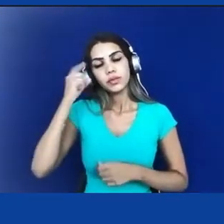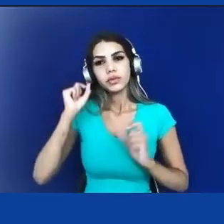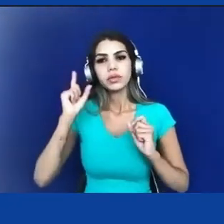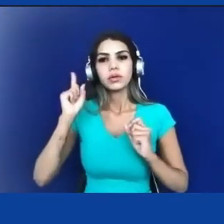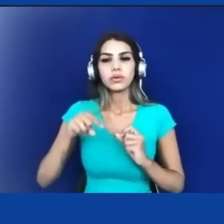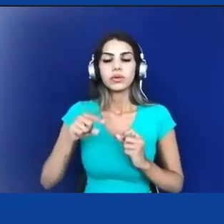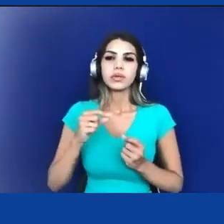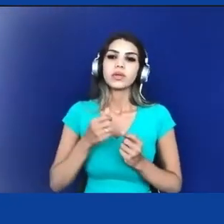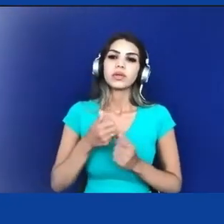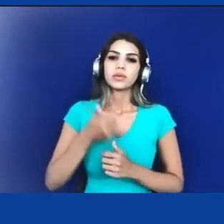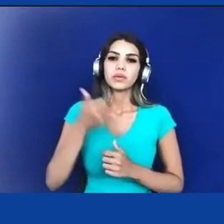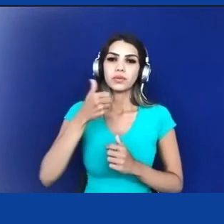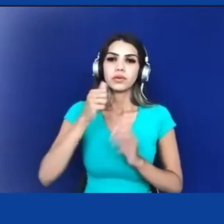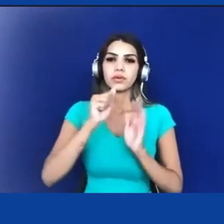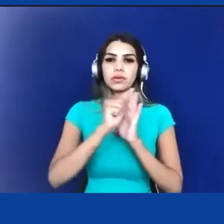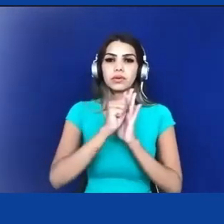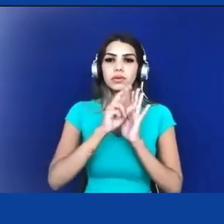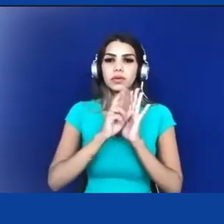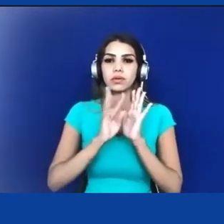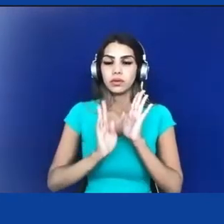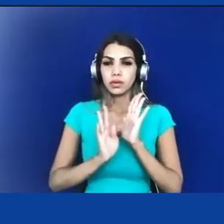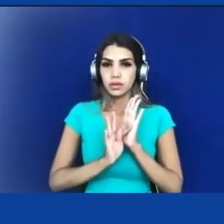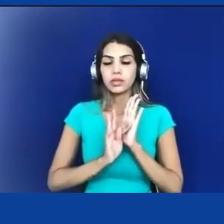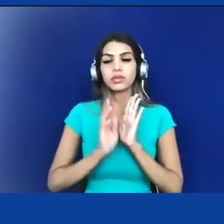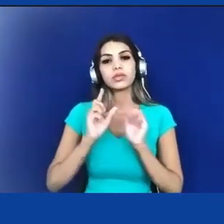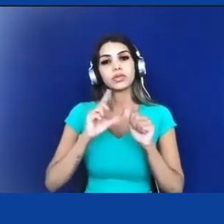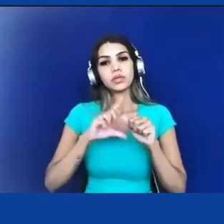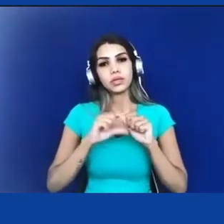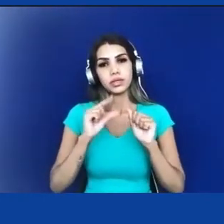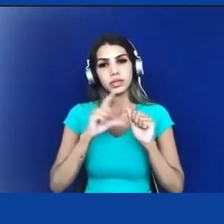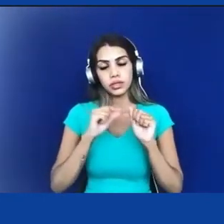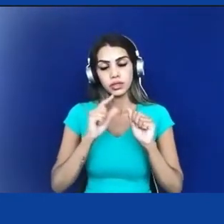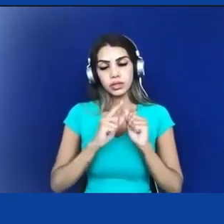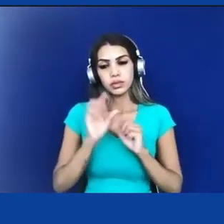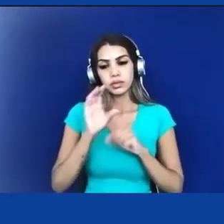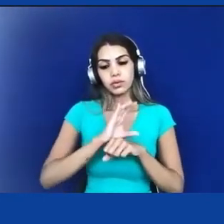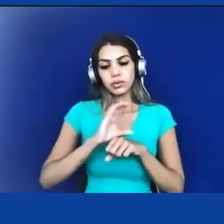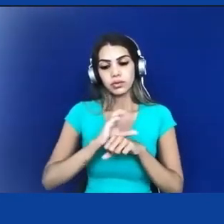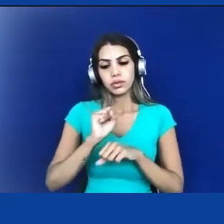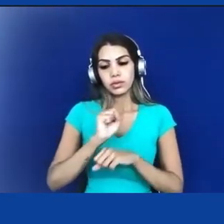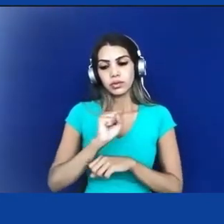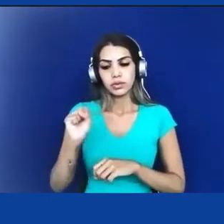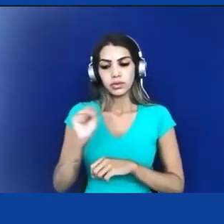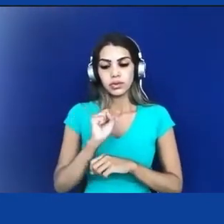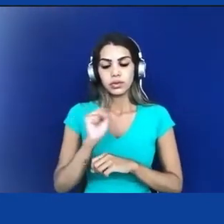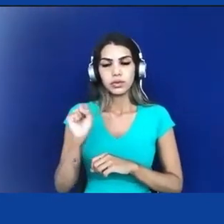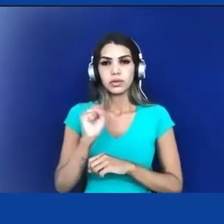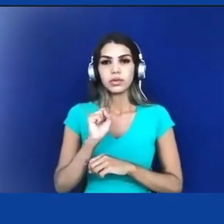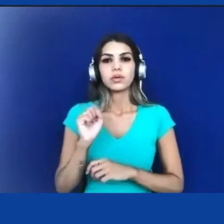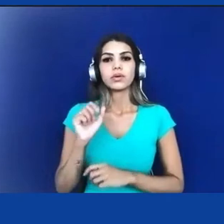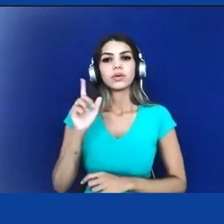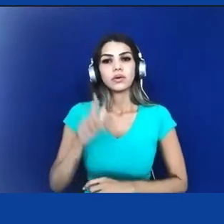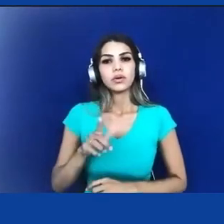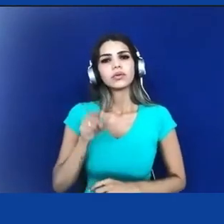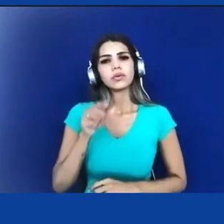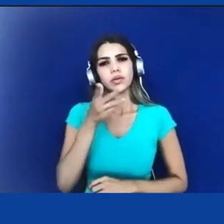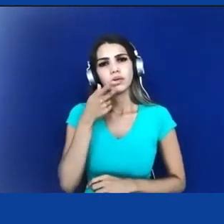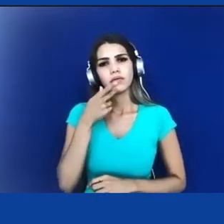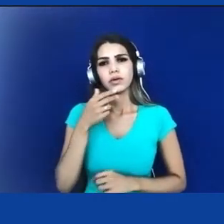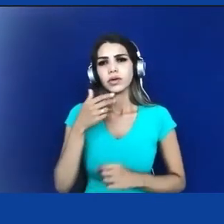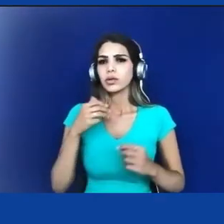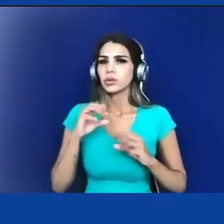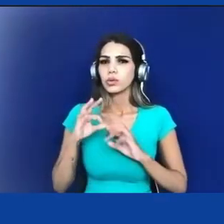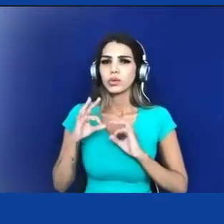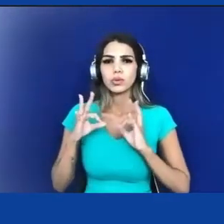da constituição de 88 né o legislador ele constituinte ele afirmou né que todo o poder emana do